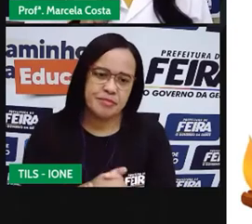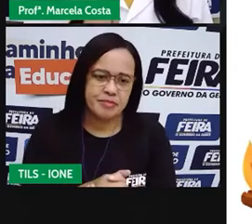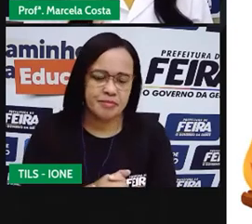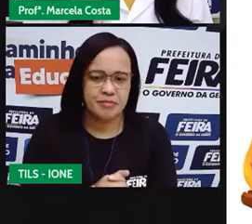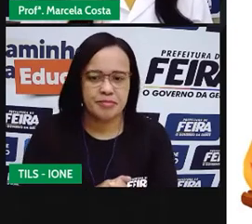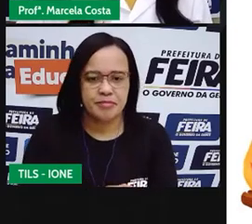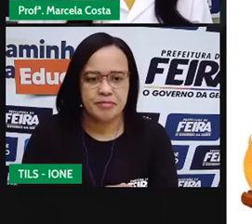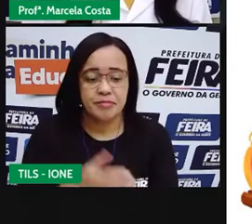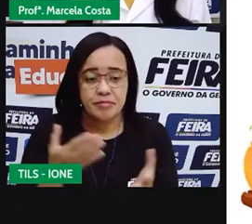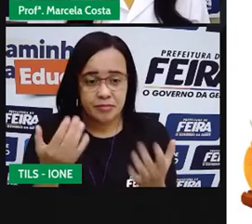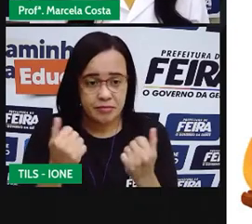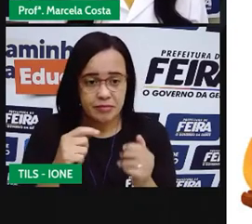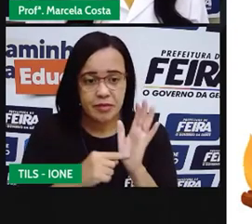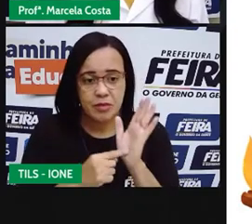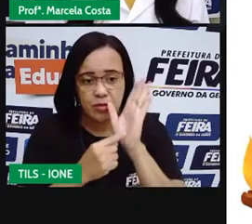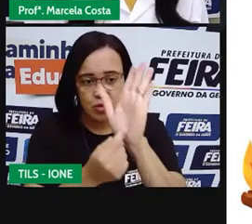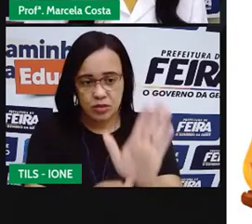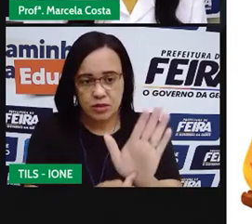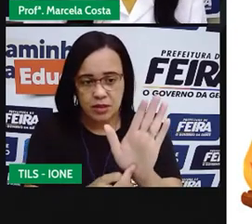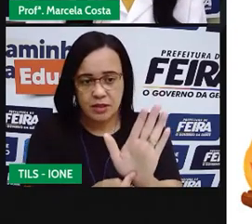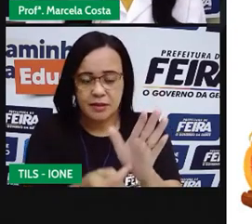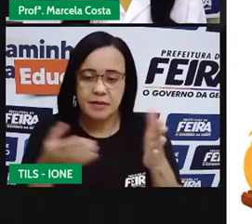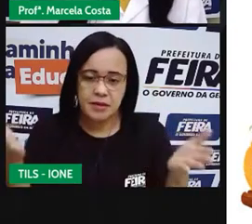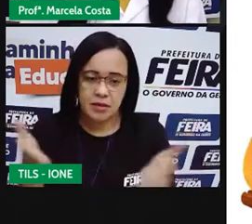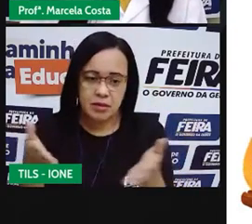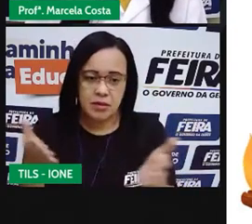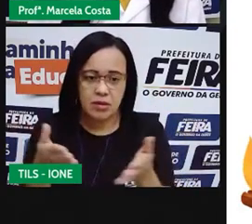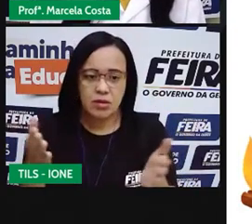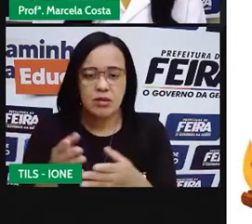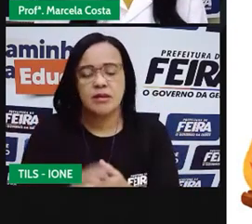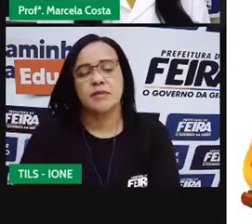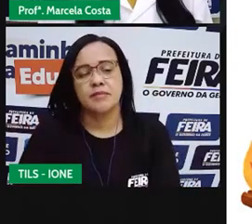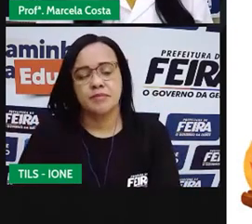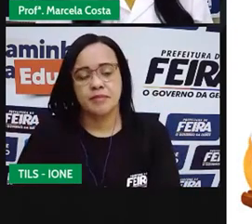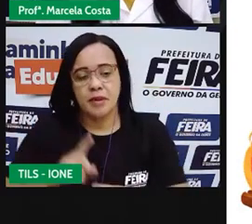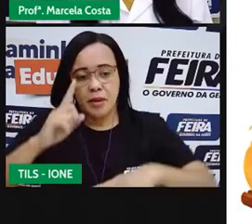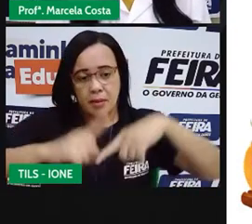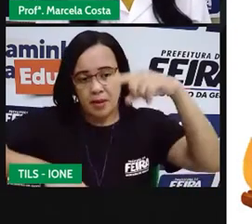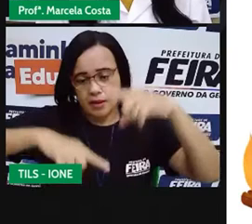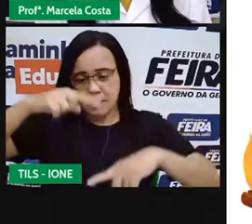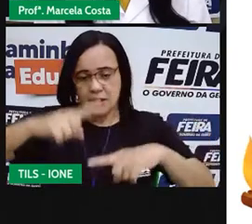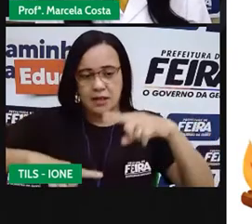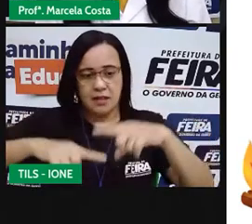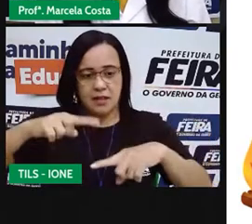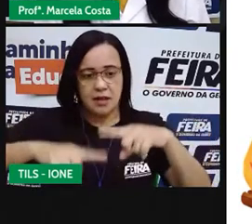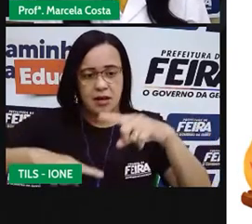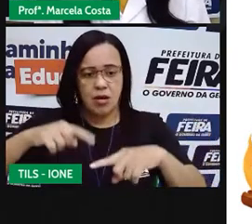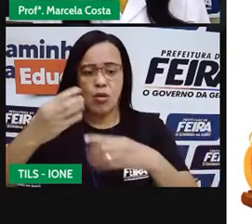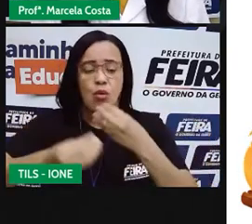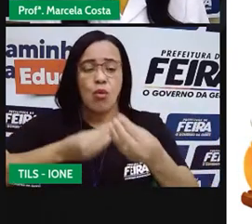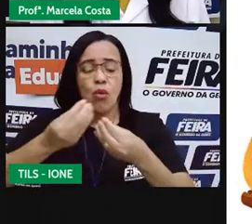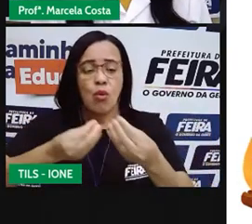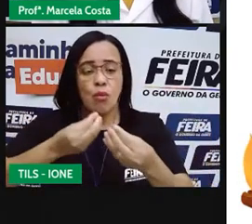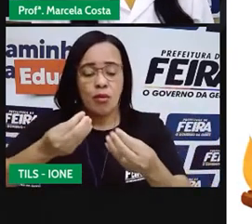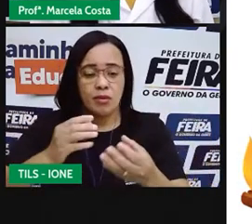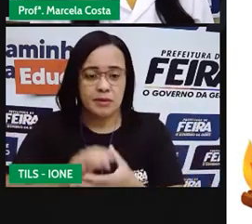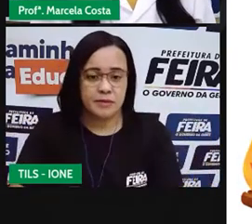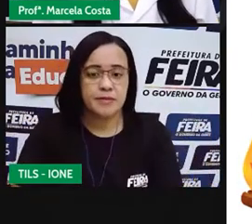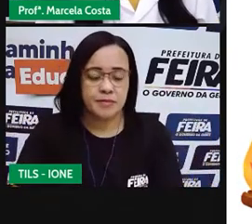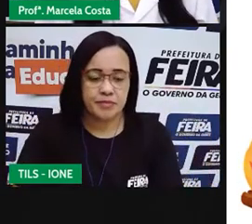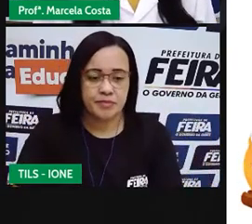Então, vem comigo, que eu vou te mostrar agora alguns materiais, e também vou te mostrar como é que você vai brincar